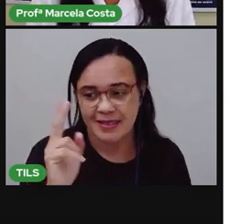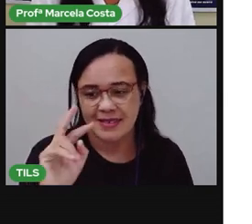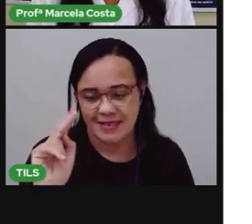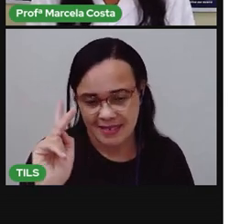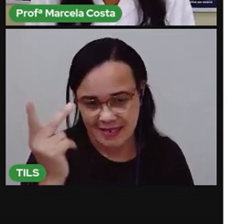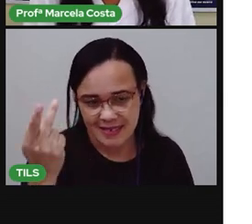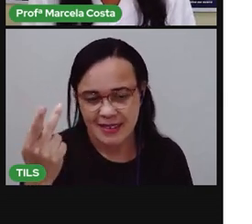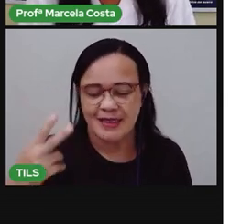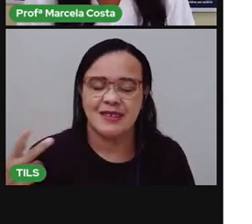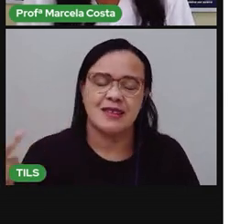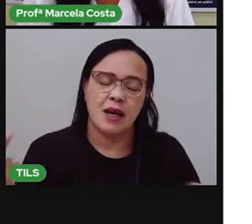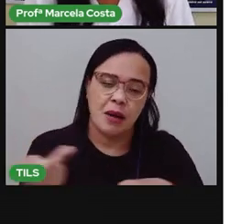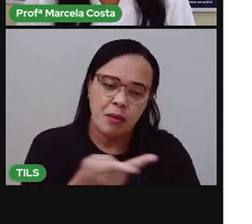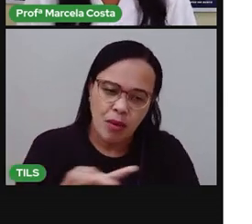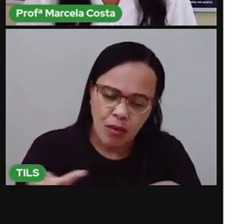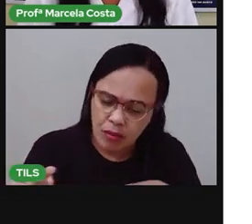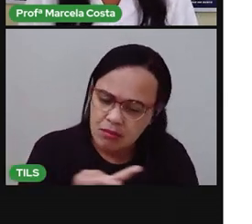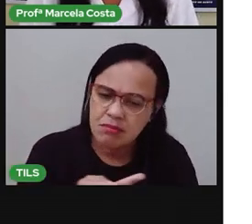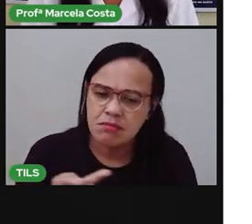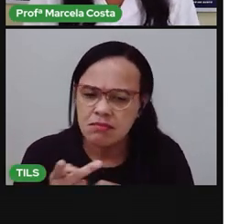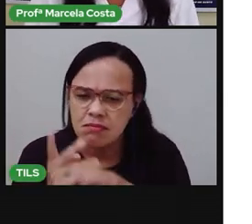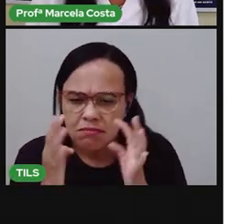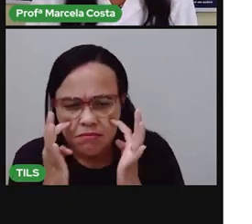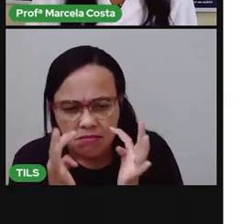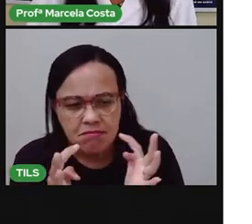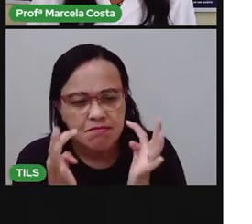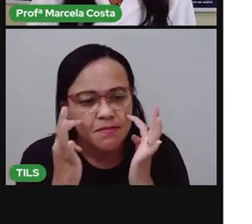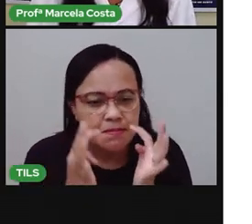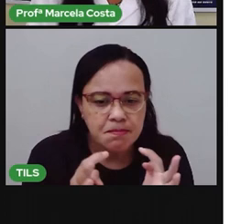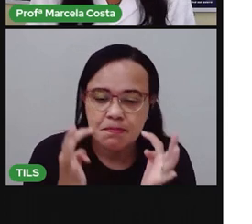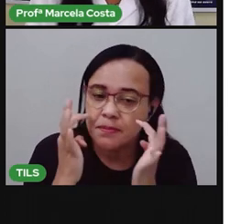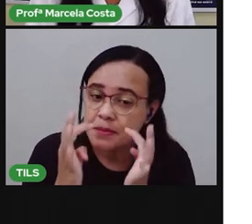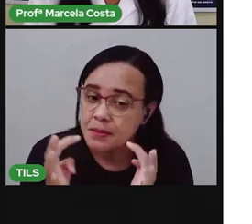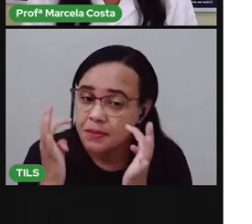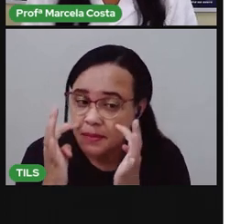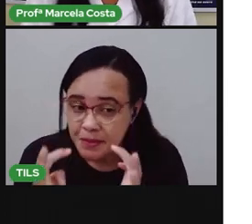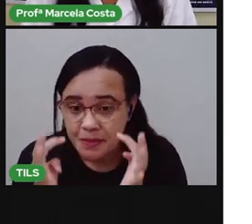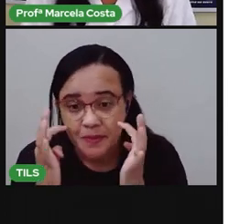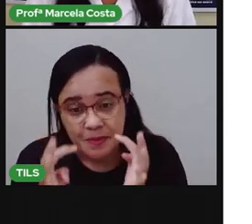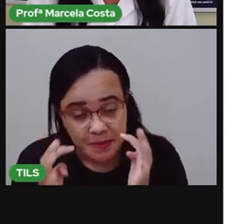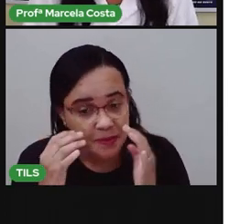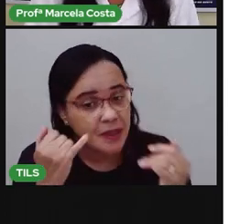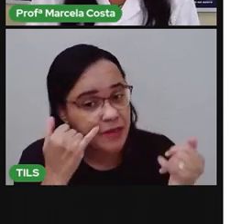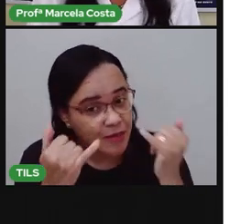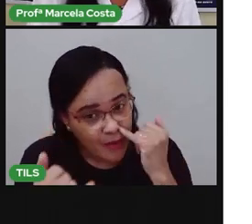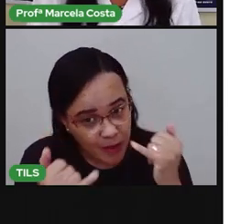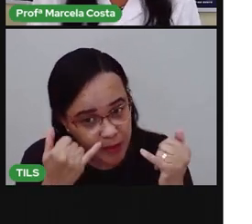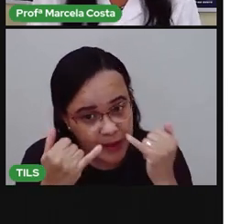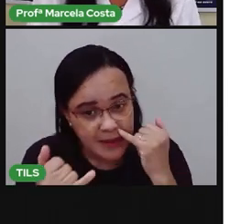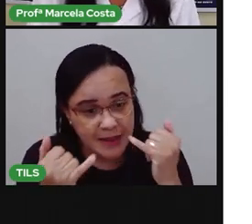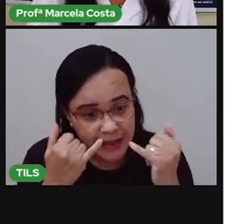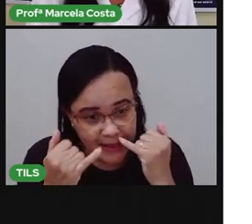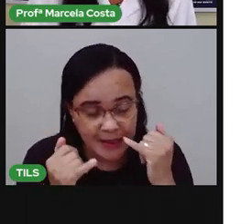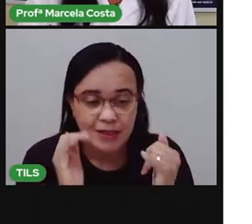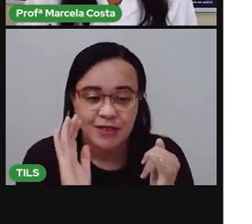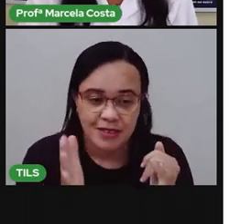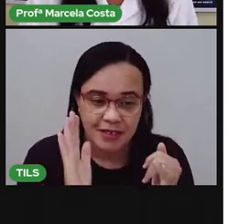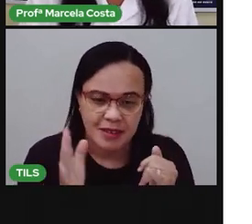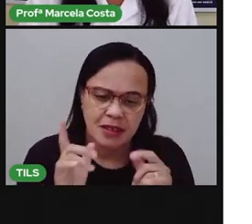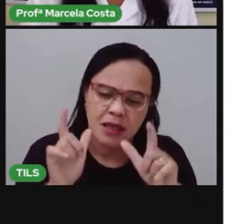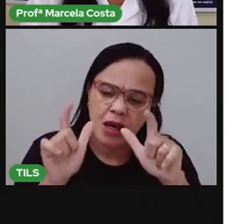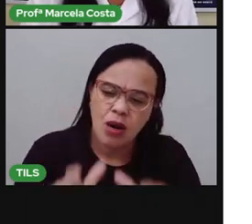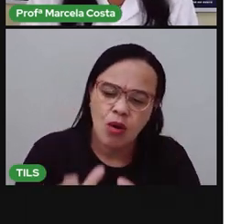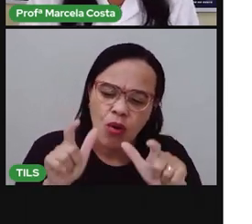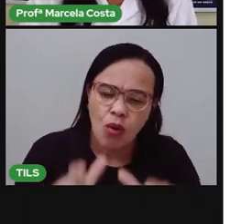Vá procurando aí. Observe naquelas informações que a gente foi mostrando. Onde é que você